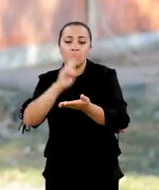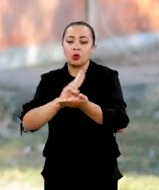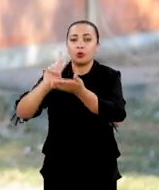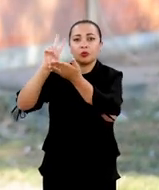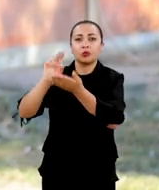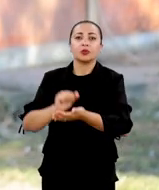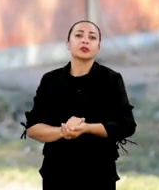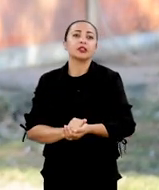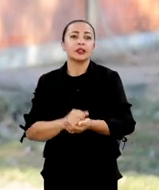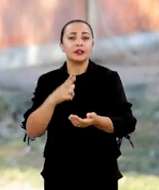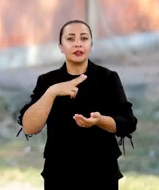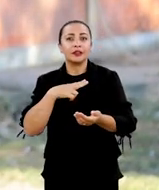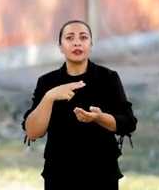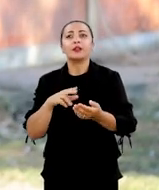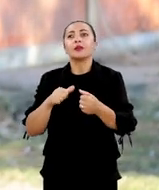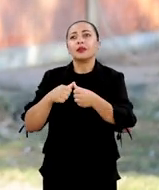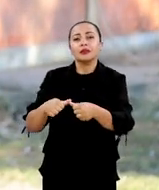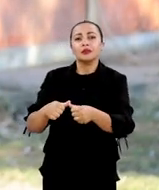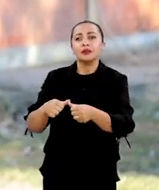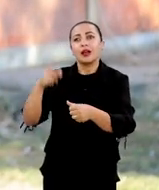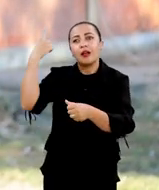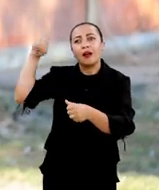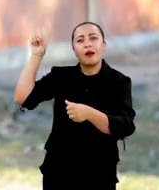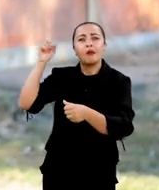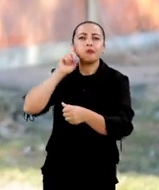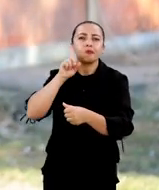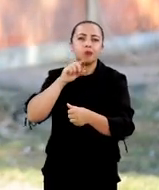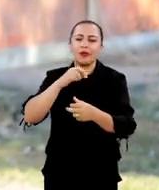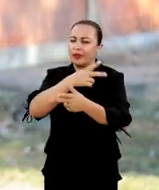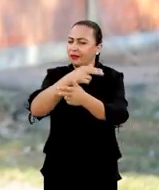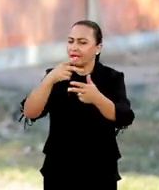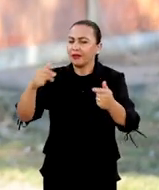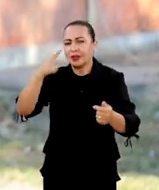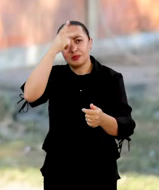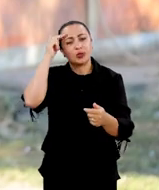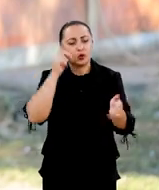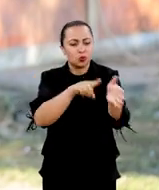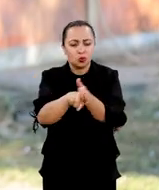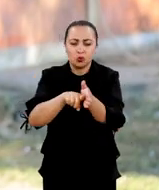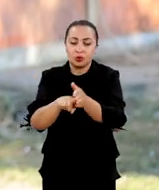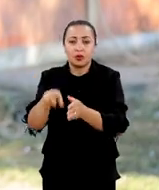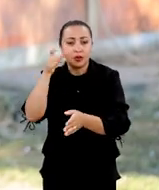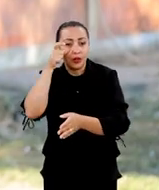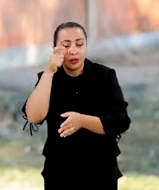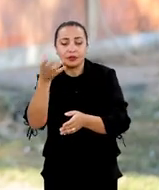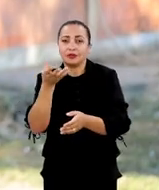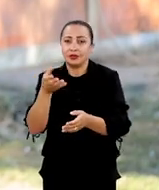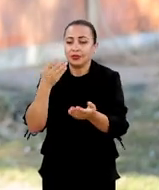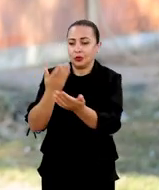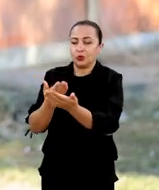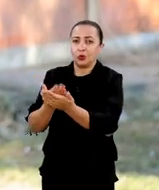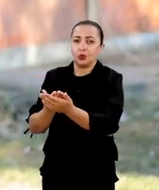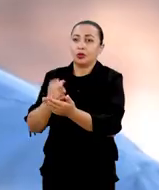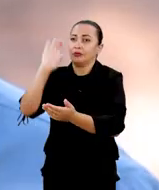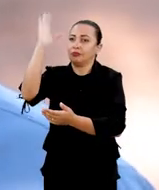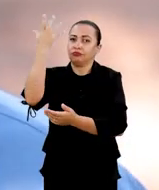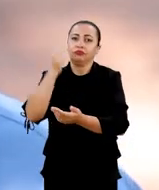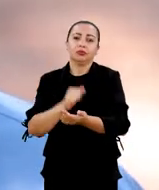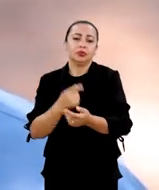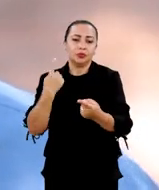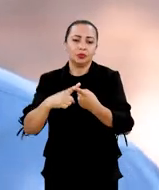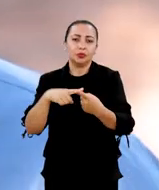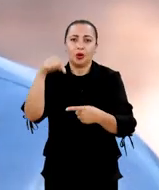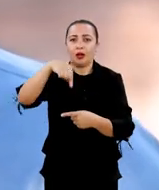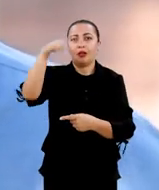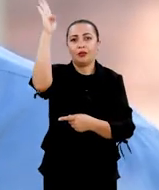no Japão, como Lowell, que fica em Massachusetts. Então, são vários pesquisadores interessados em estudar esse